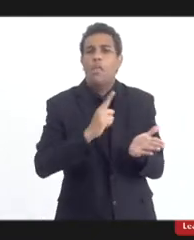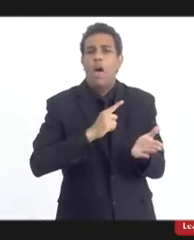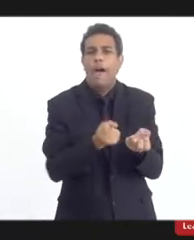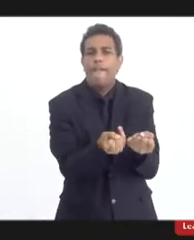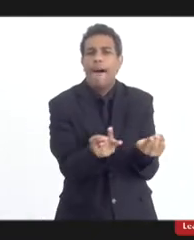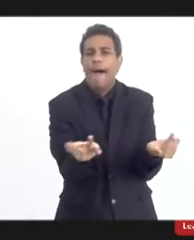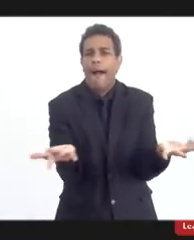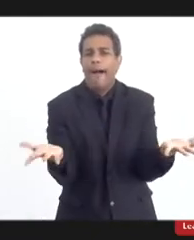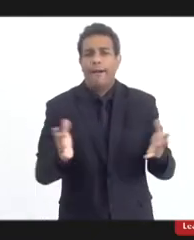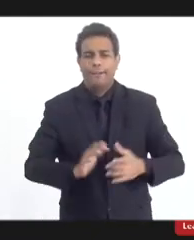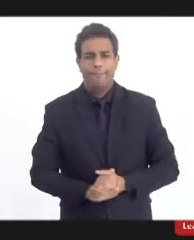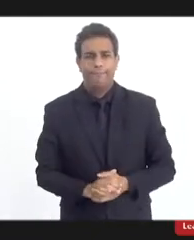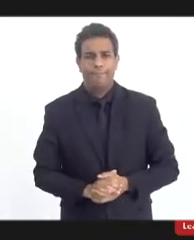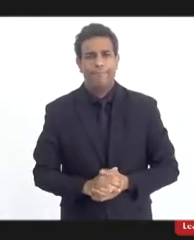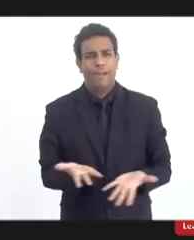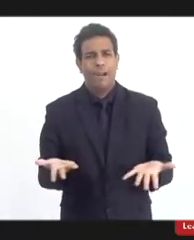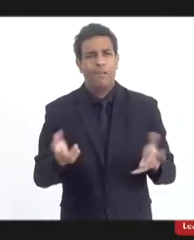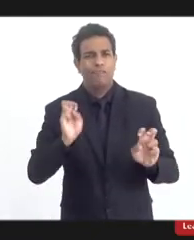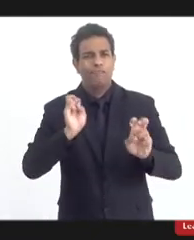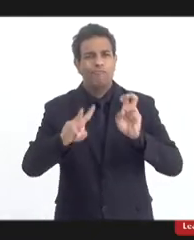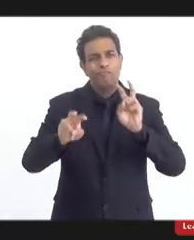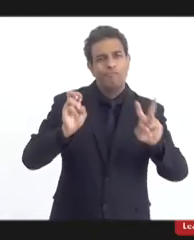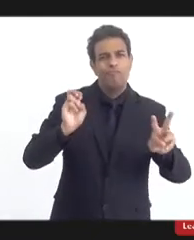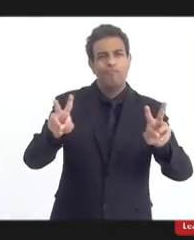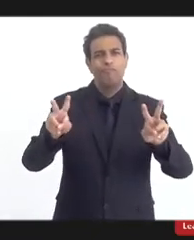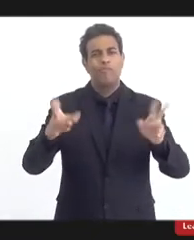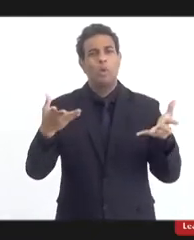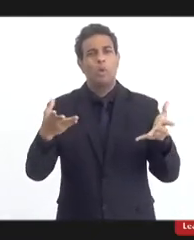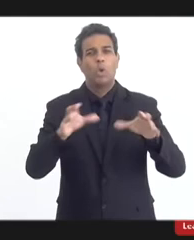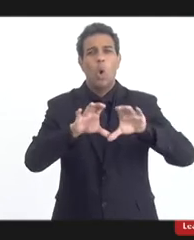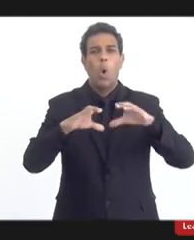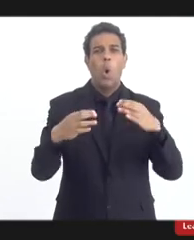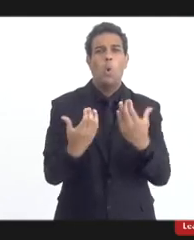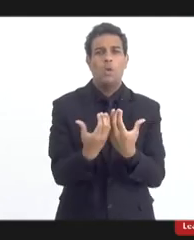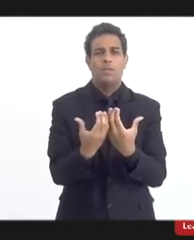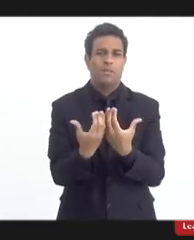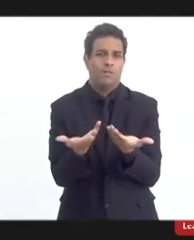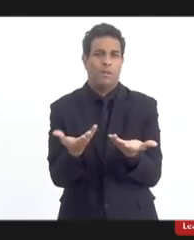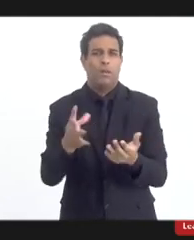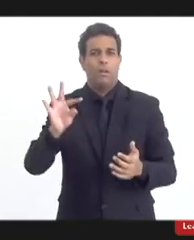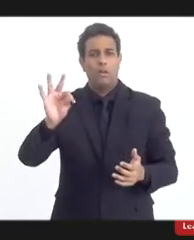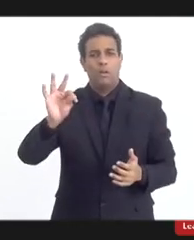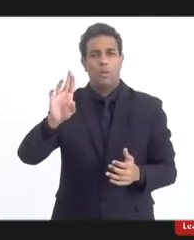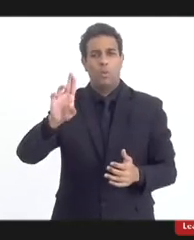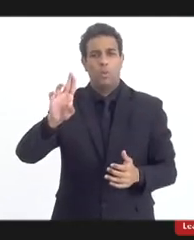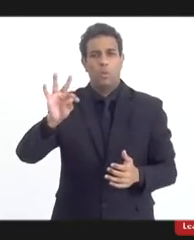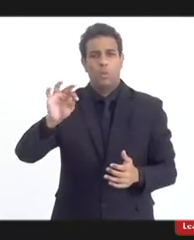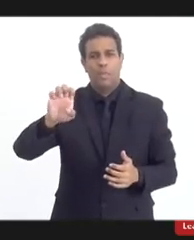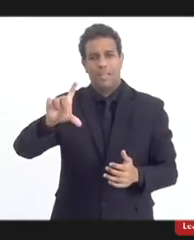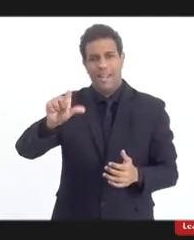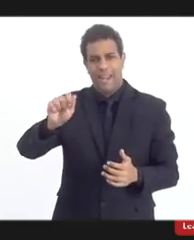vocês vejam o caso dos conselhos tutelares, por exemplo.